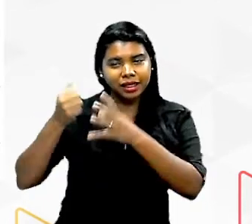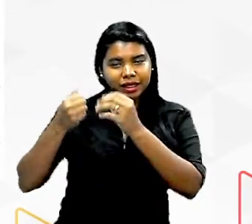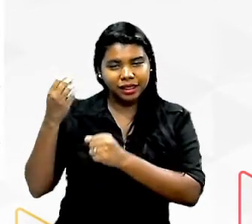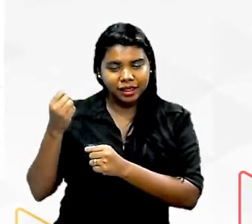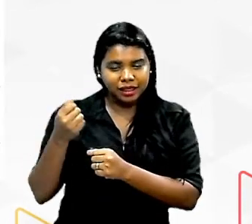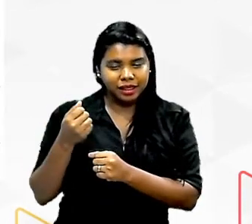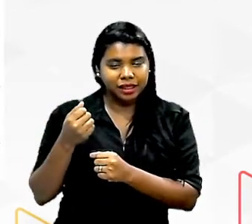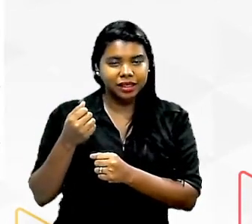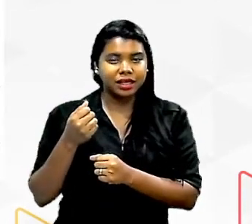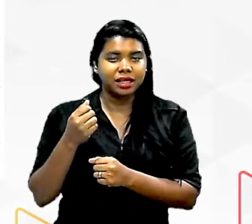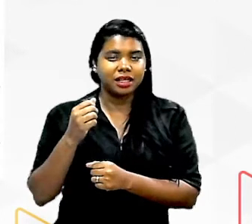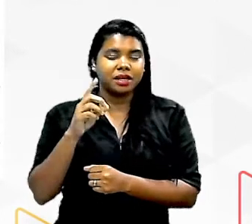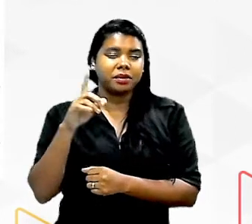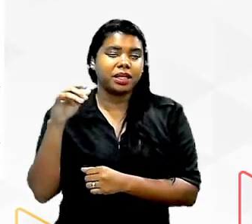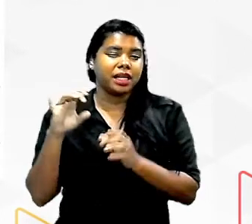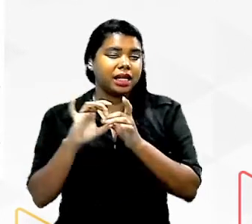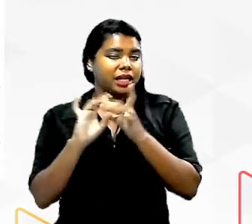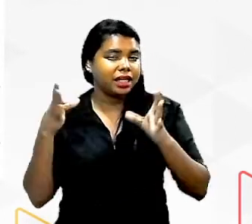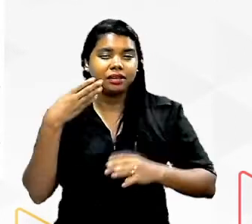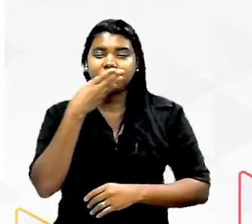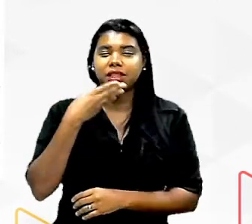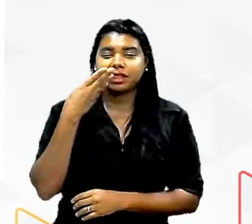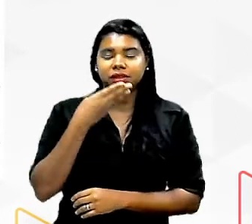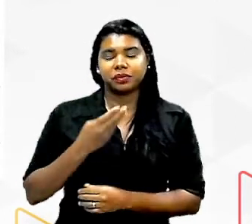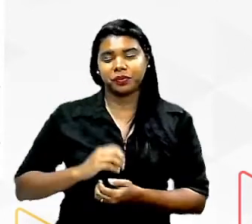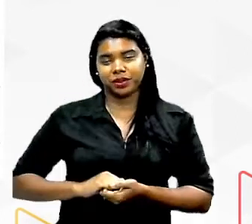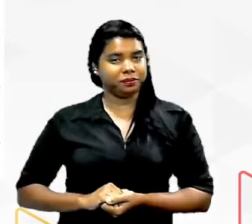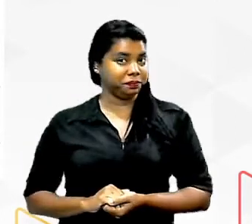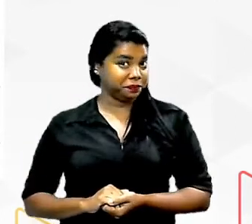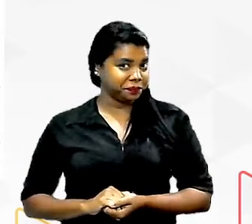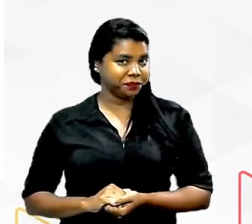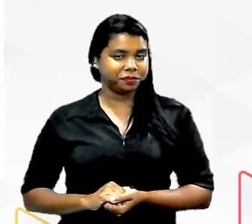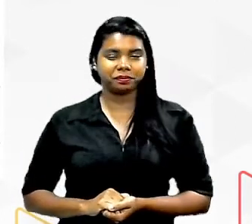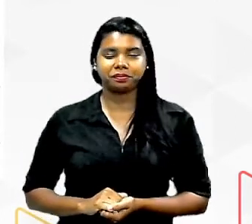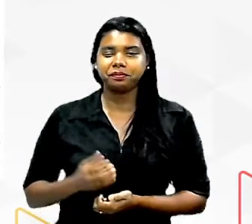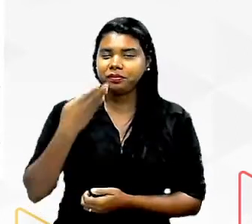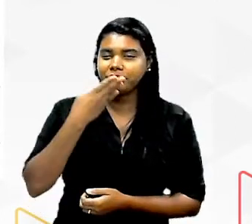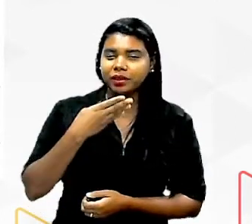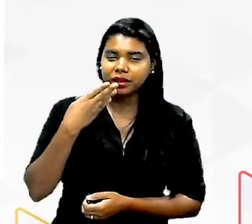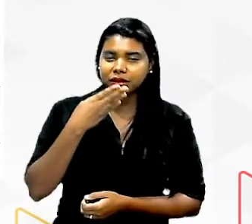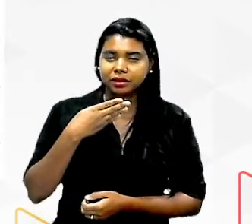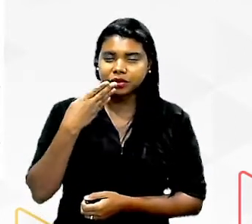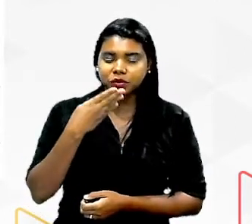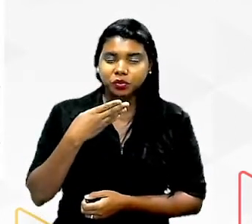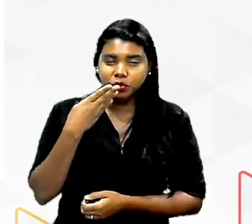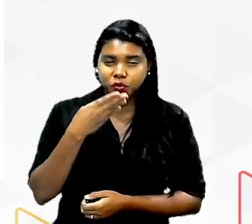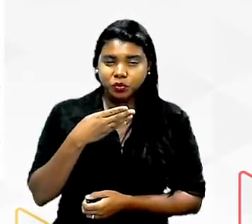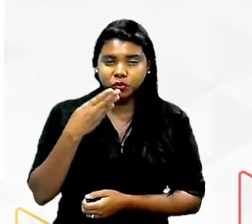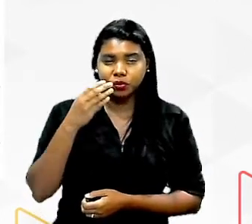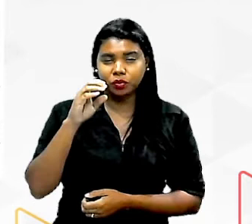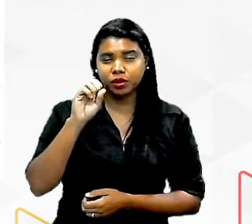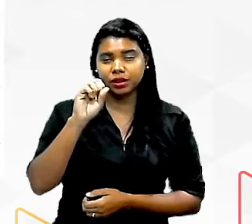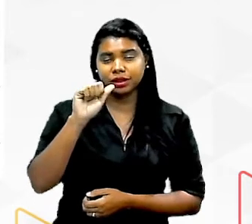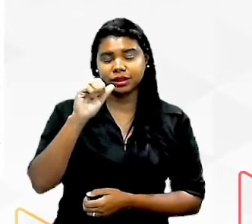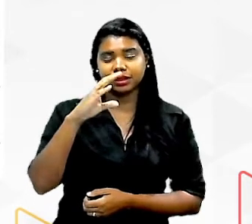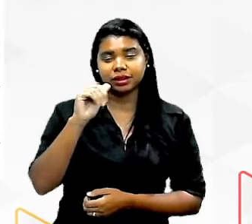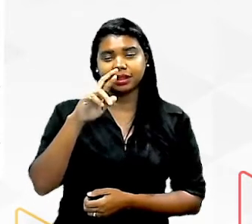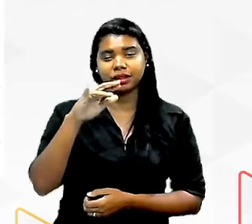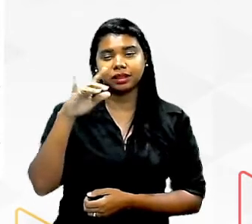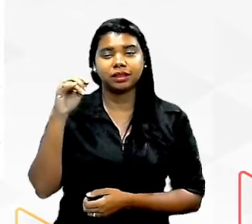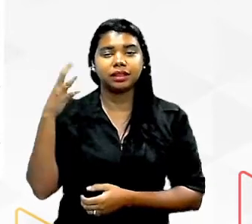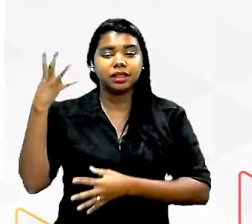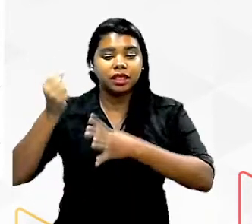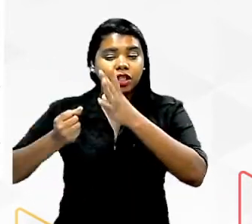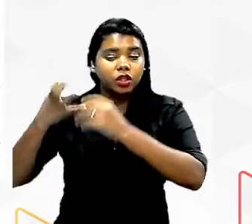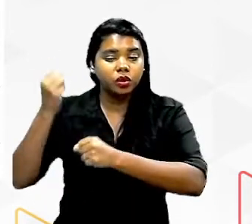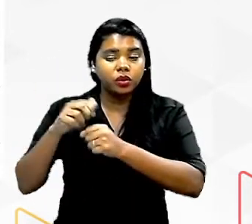urte livre de lactose ou seja aquele açúcar aquele disacarídeo presente no leite ele